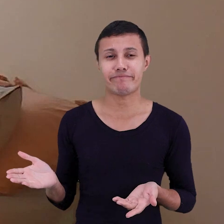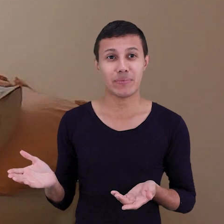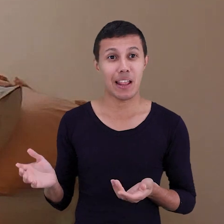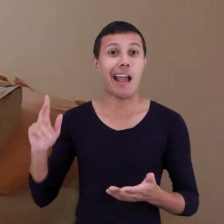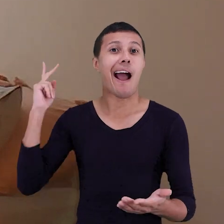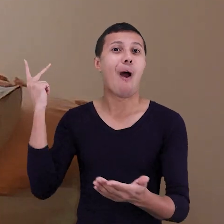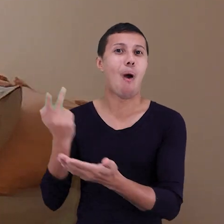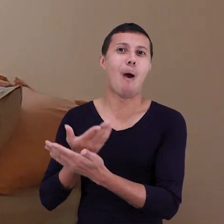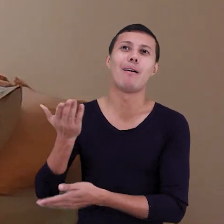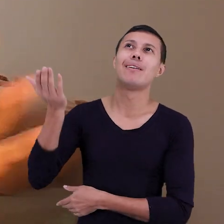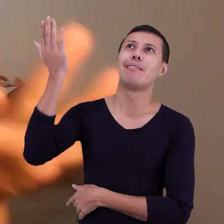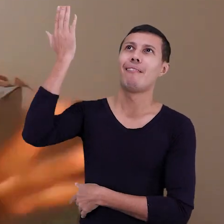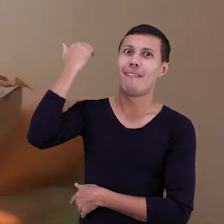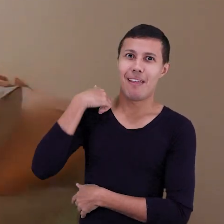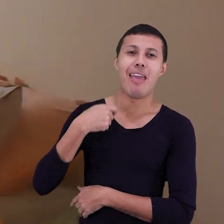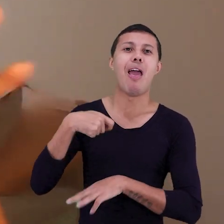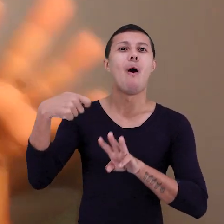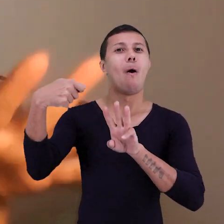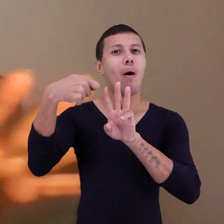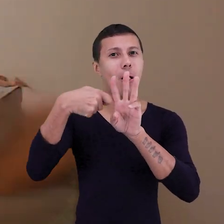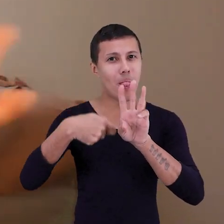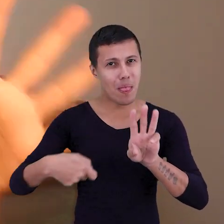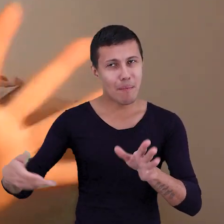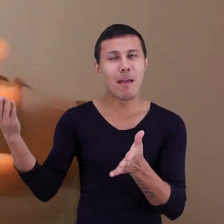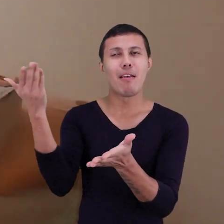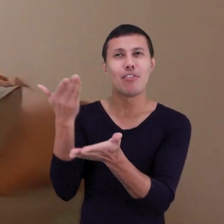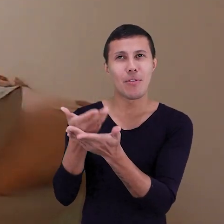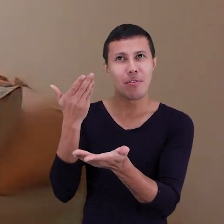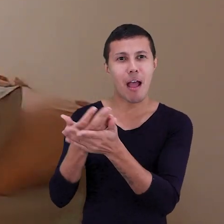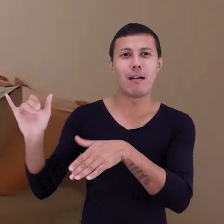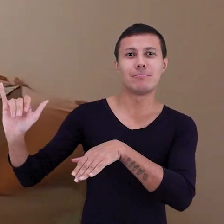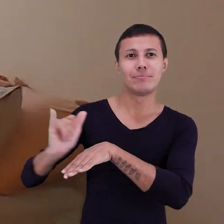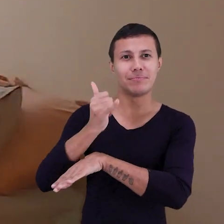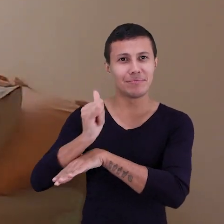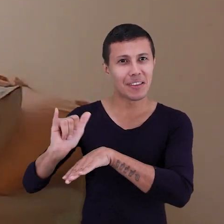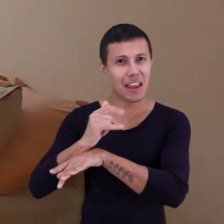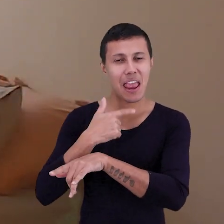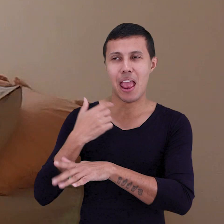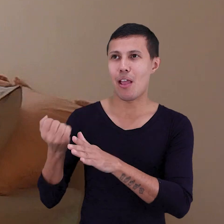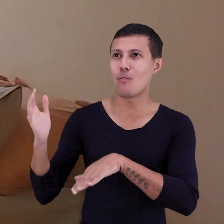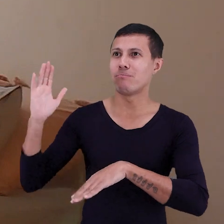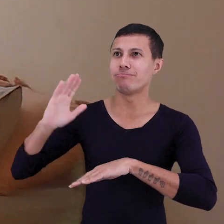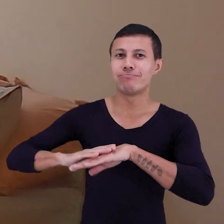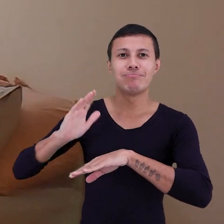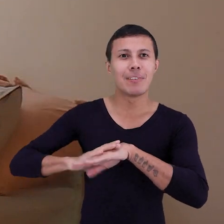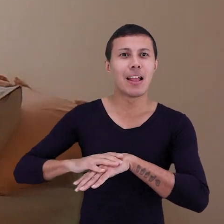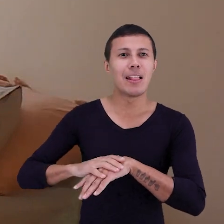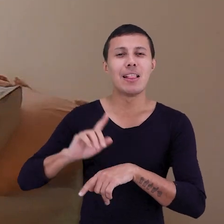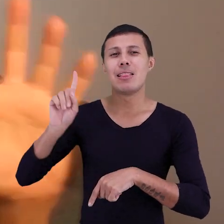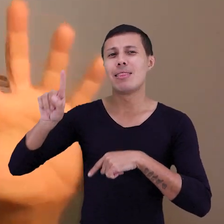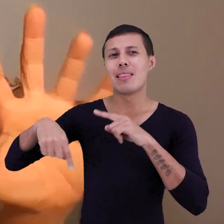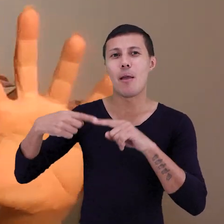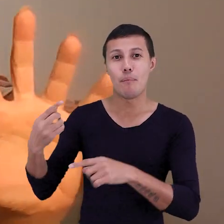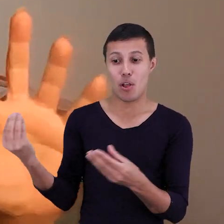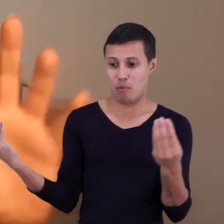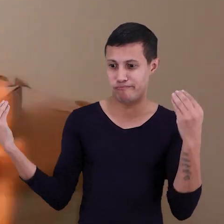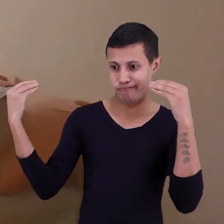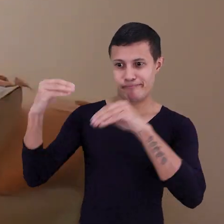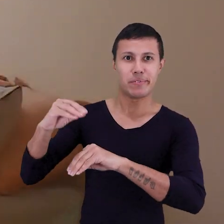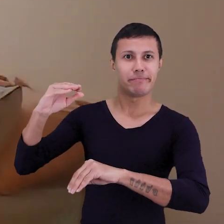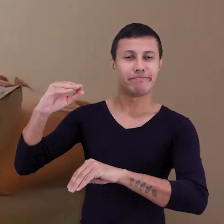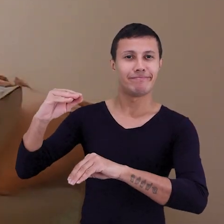que foi o que aconteceu. Então, eu passei três meses estudando a estratégia do que eu ia fazer e comecei a implantar